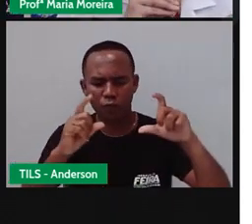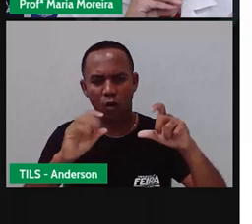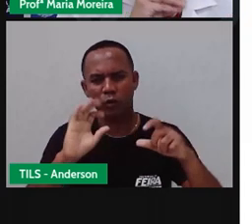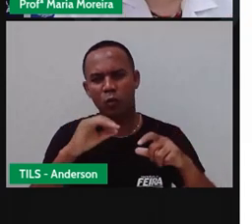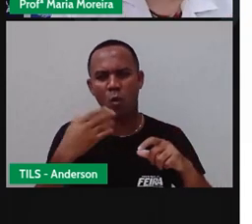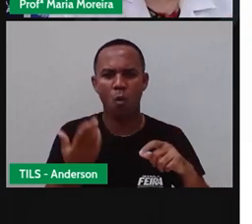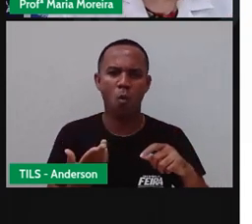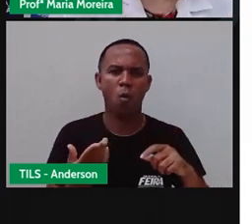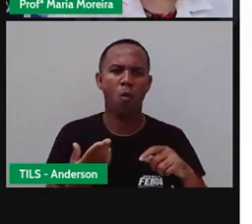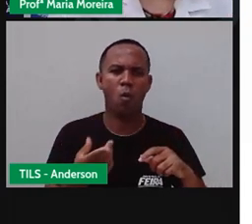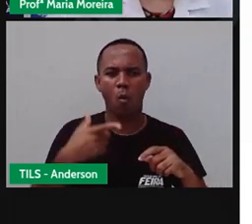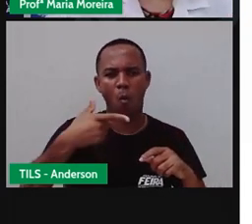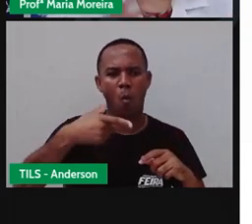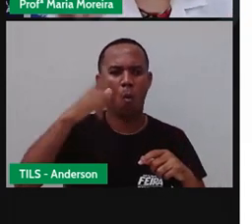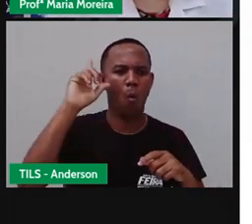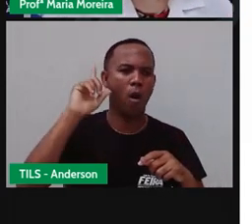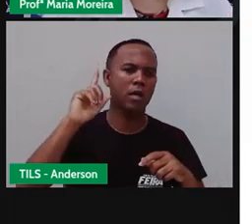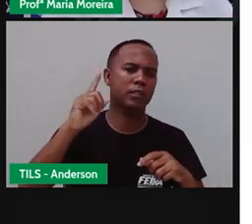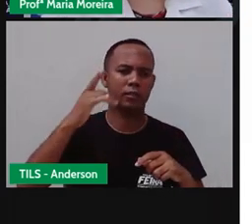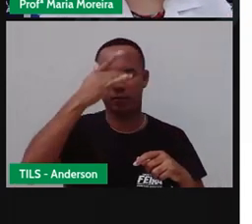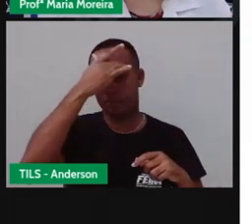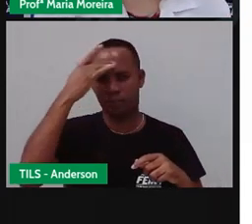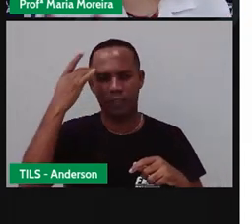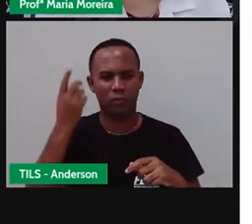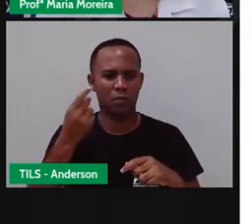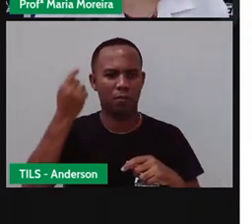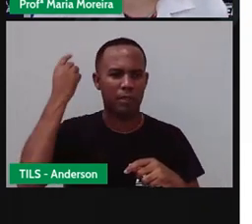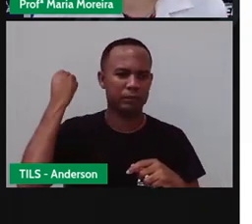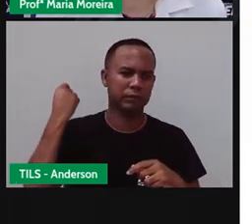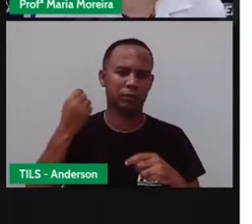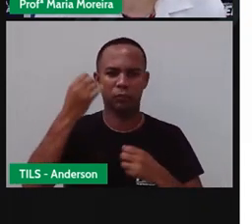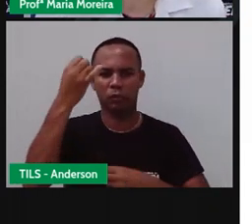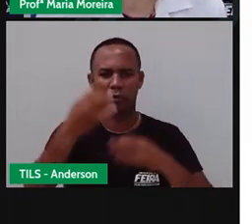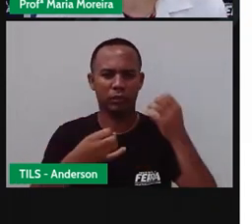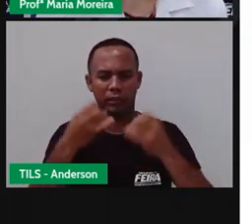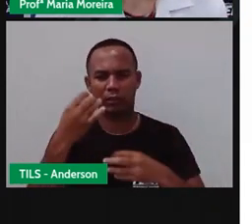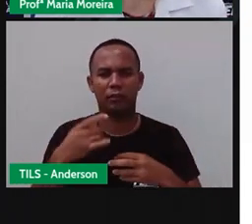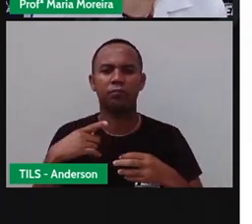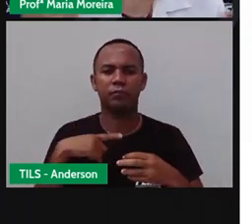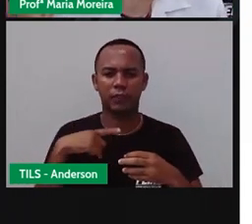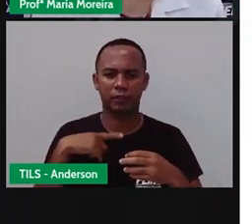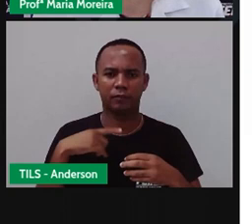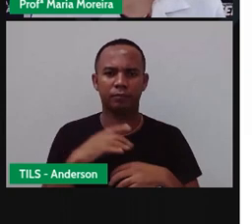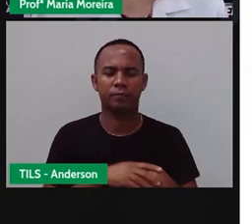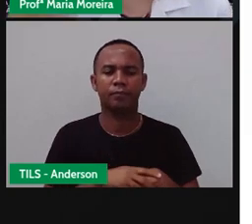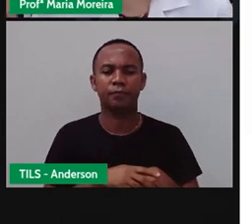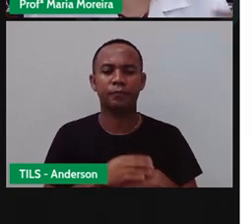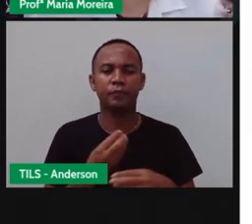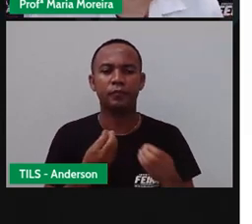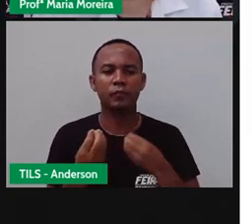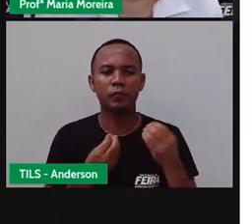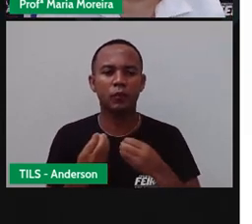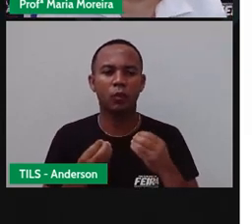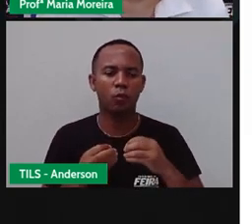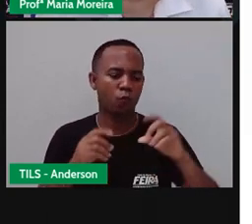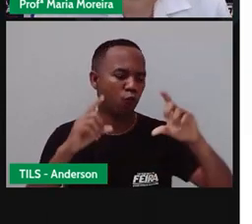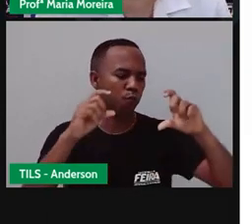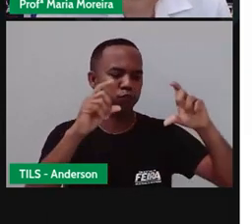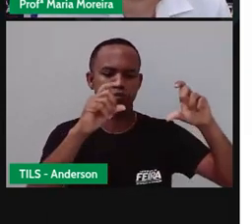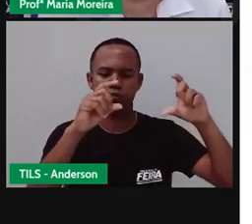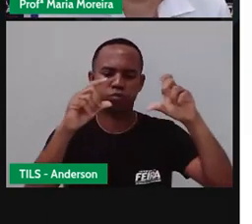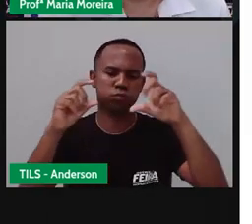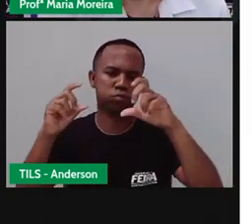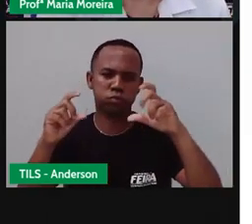imateriais. E um grande exemplo disso, na nossa realidade, são as fotografias. O a gente faz? A gente tira foto o tempo inteiro para